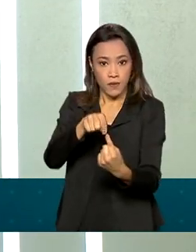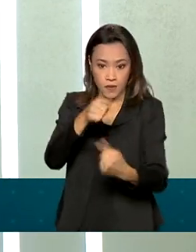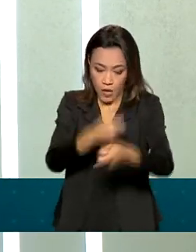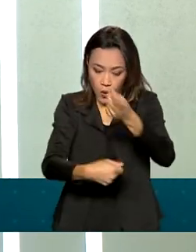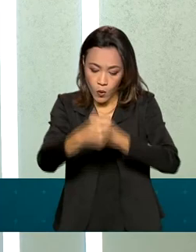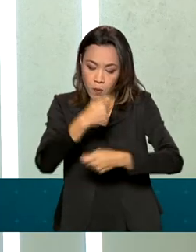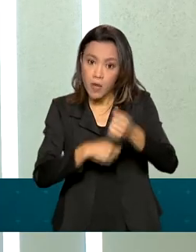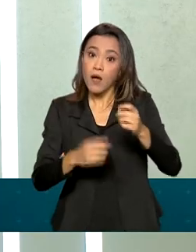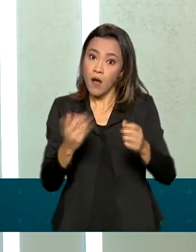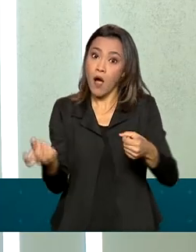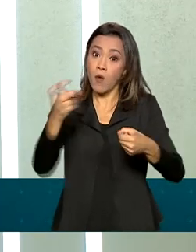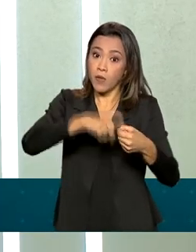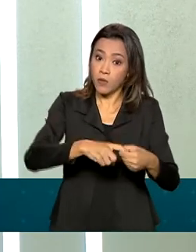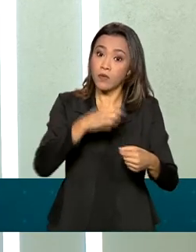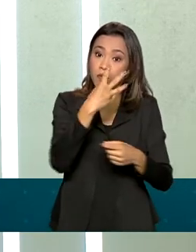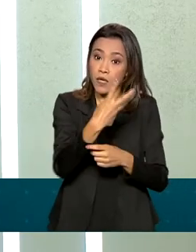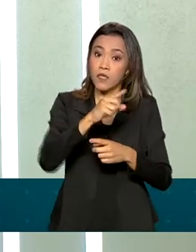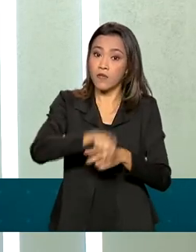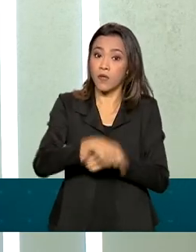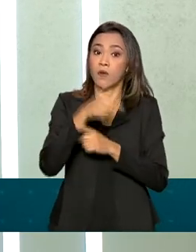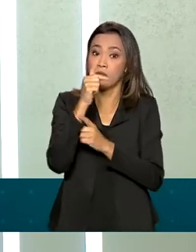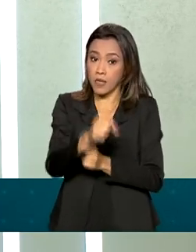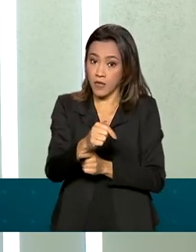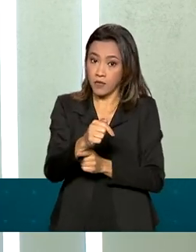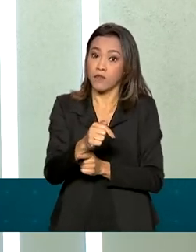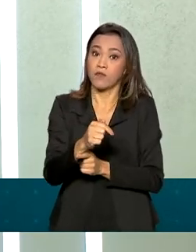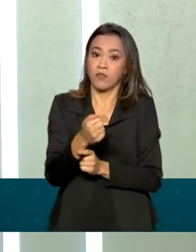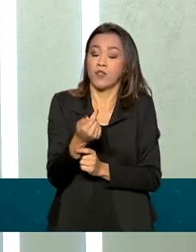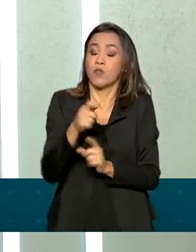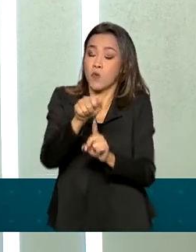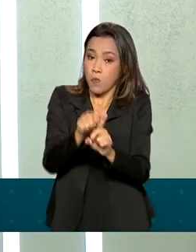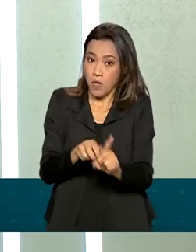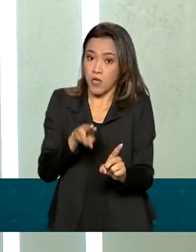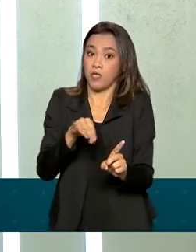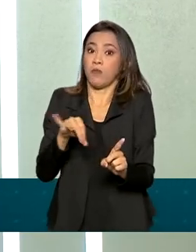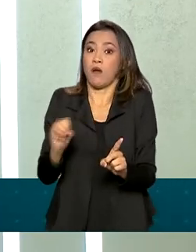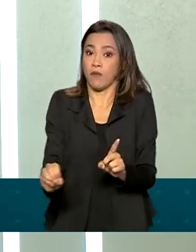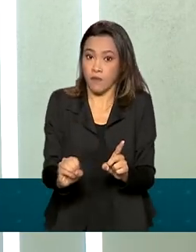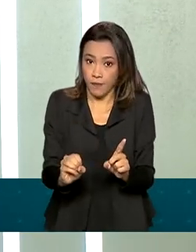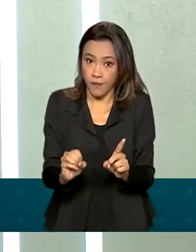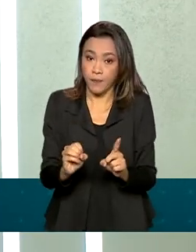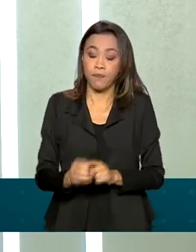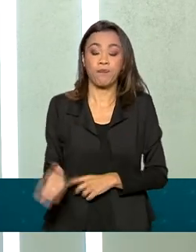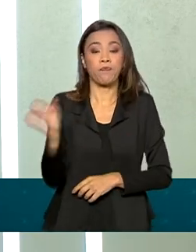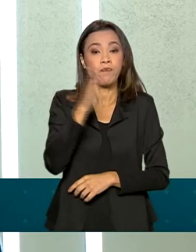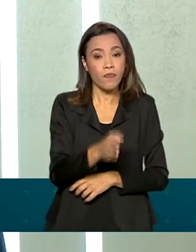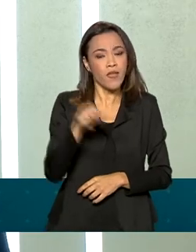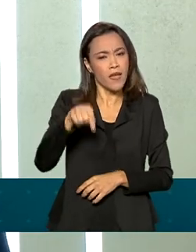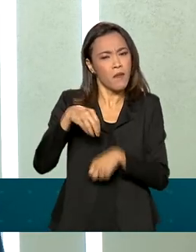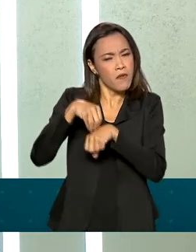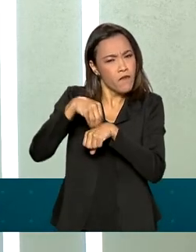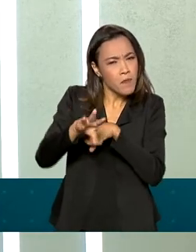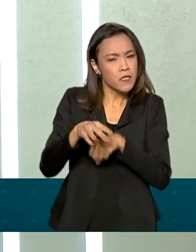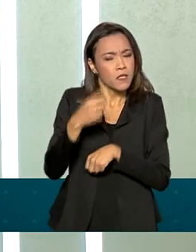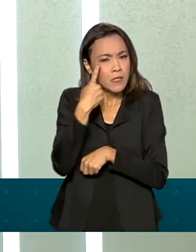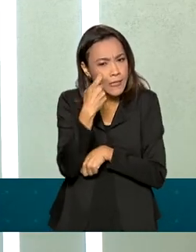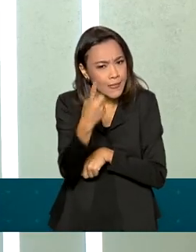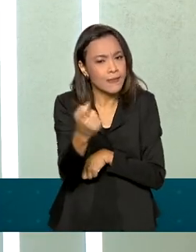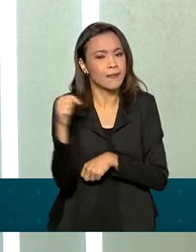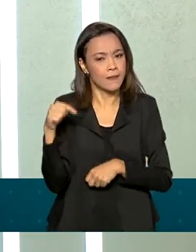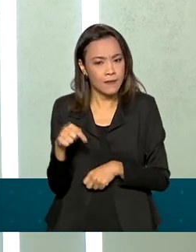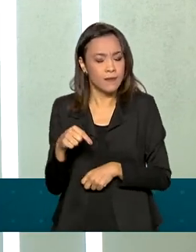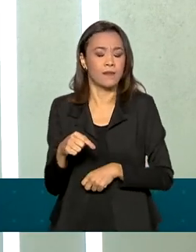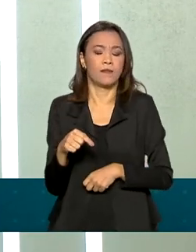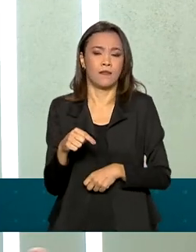cresceu 3,7 pontos em maio. E, além disso, que é um dado também interessante e convergente,